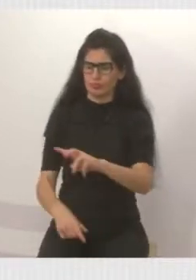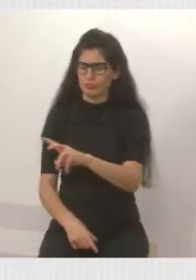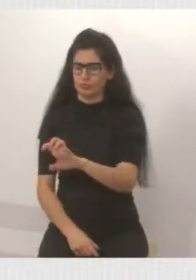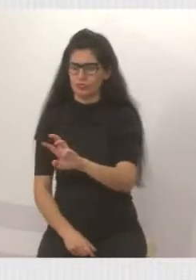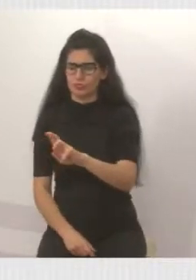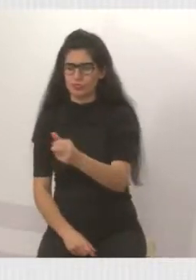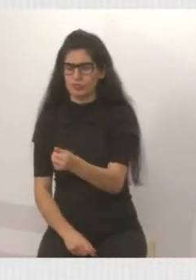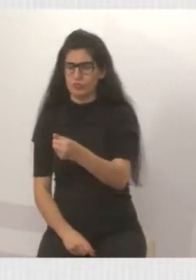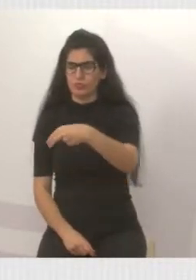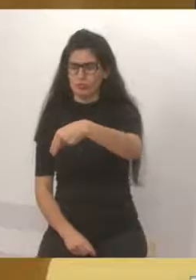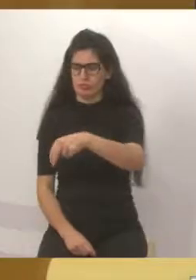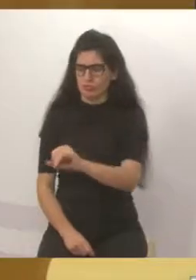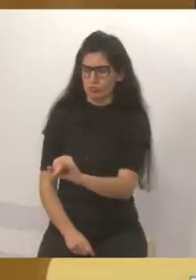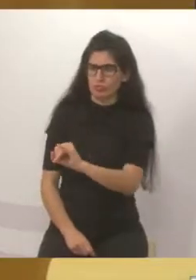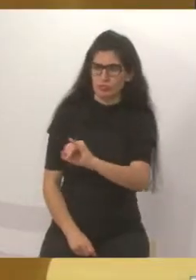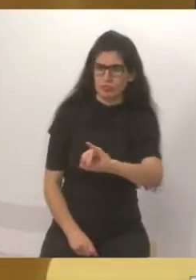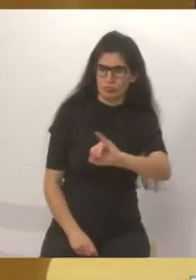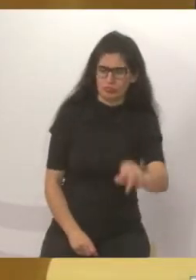Obrigado a todos.